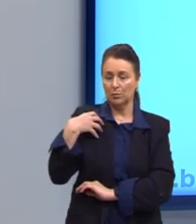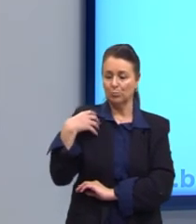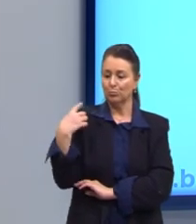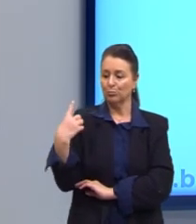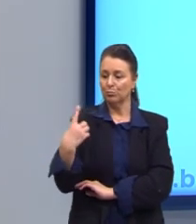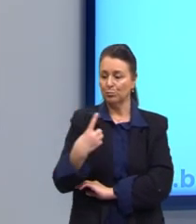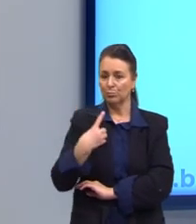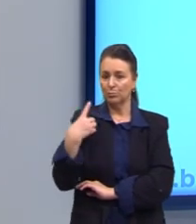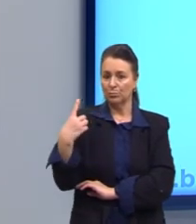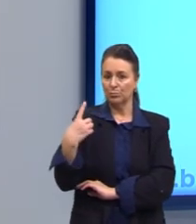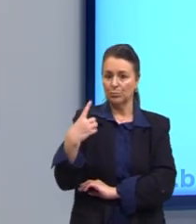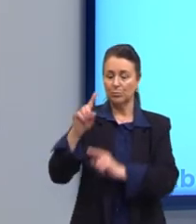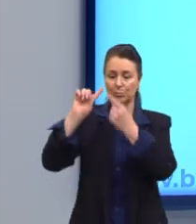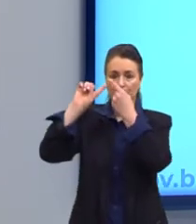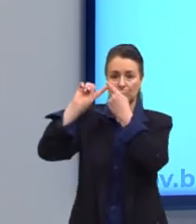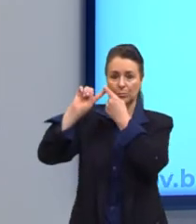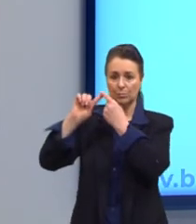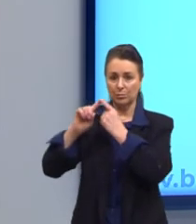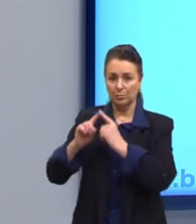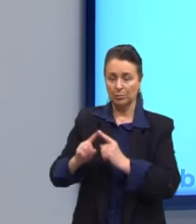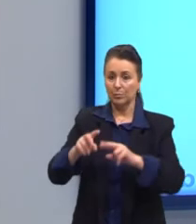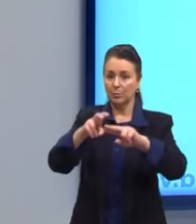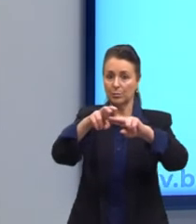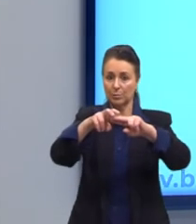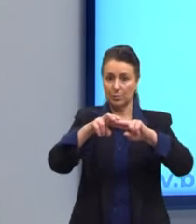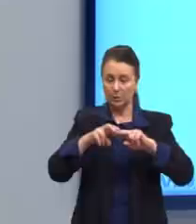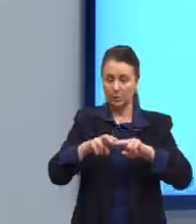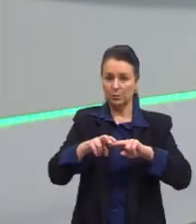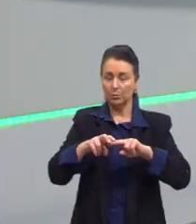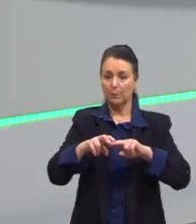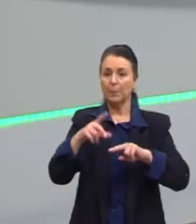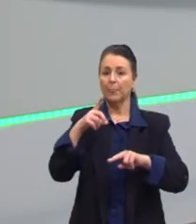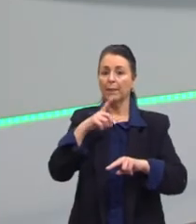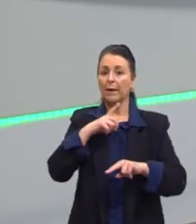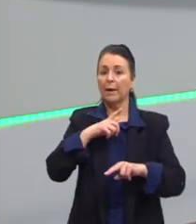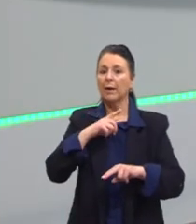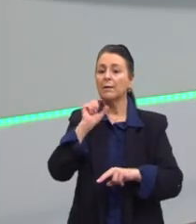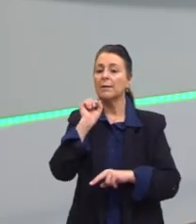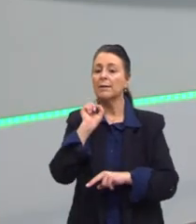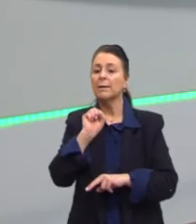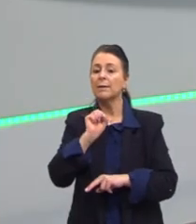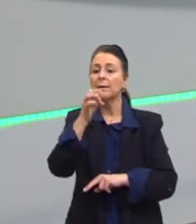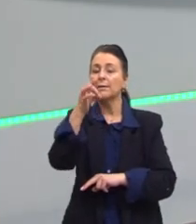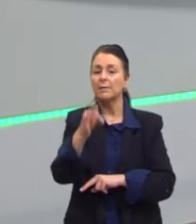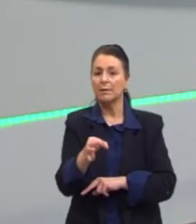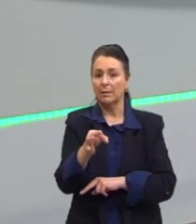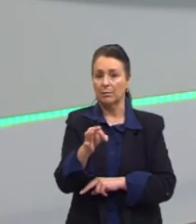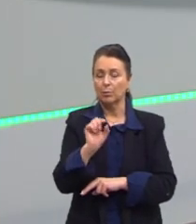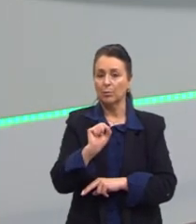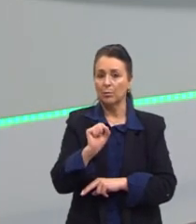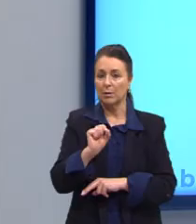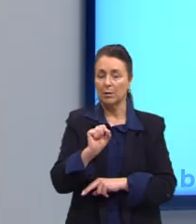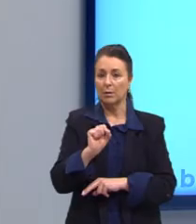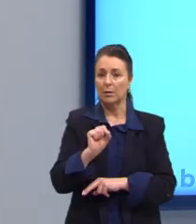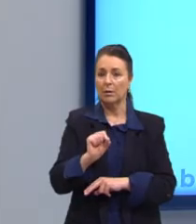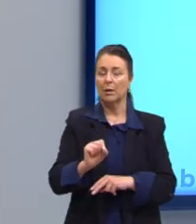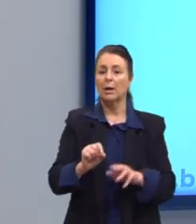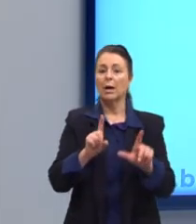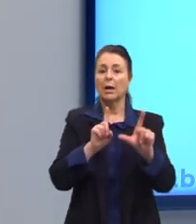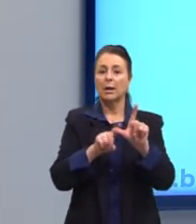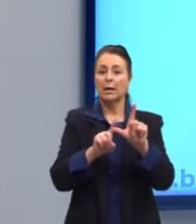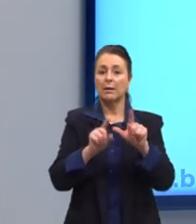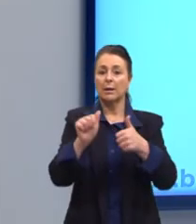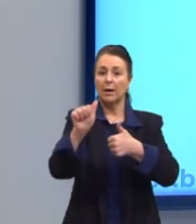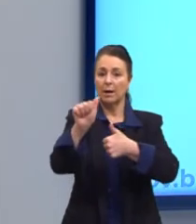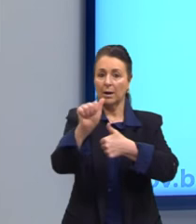no âmbito da lógica. Sobre isso, tem-se como correto que, a alternativa correta é a A,